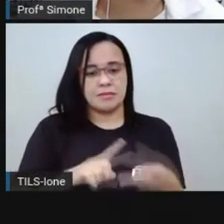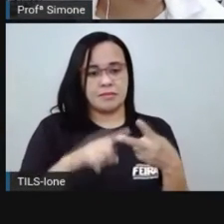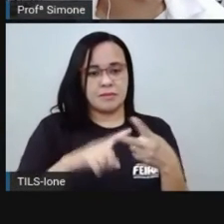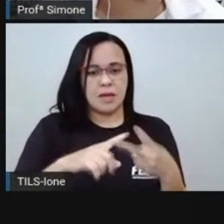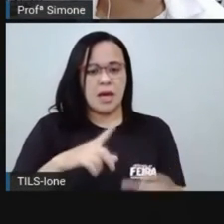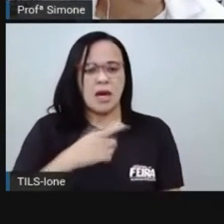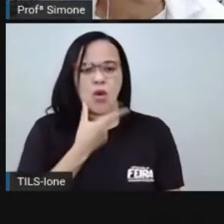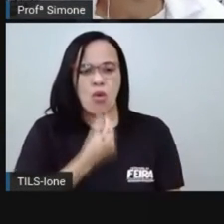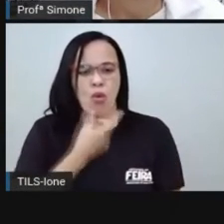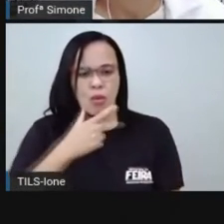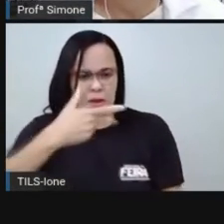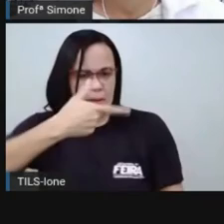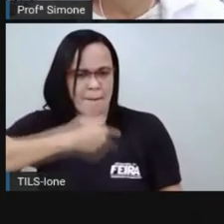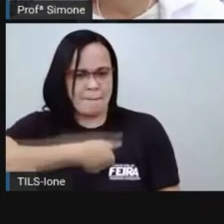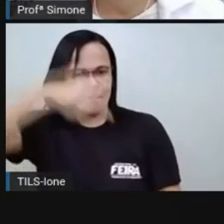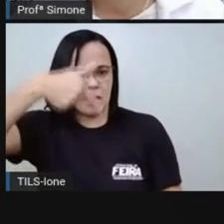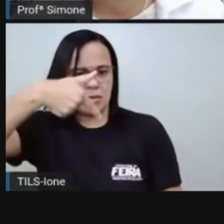Brasil